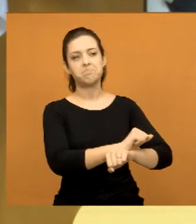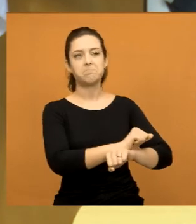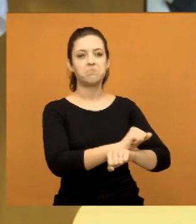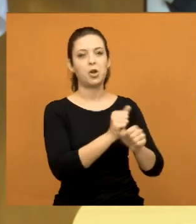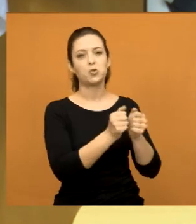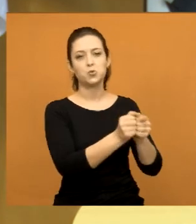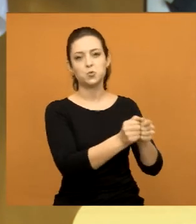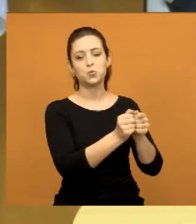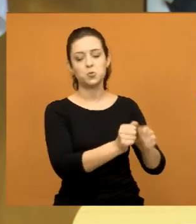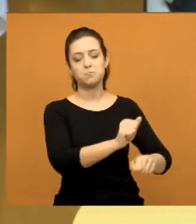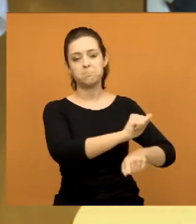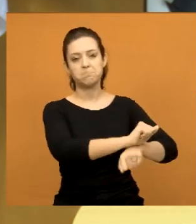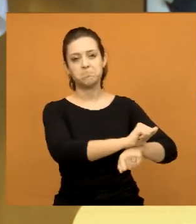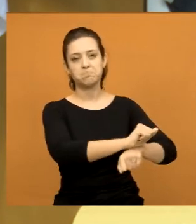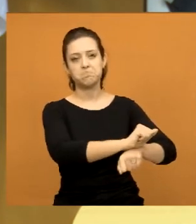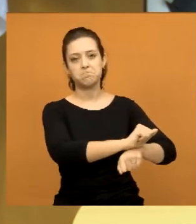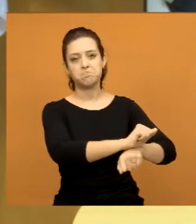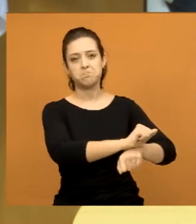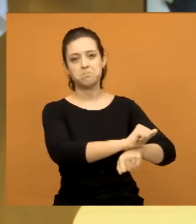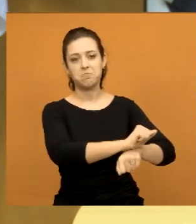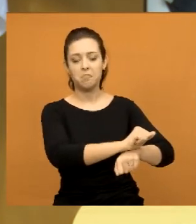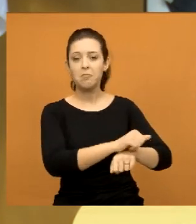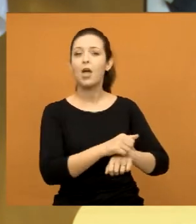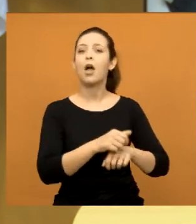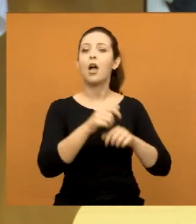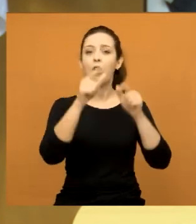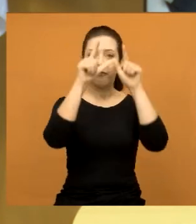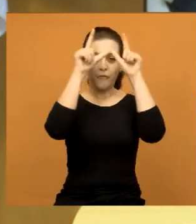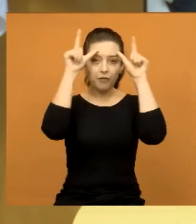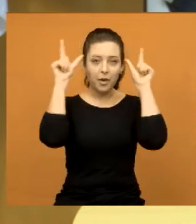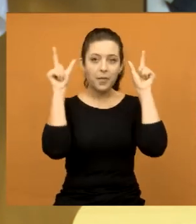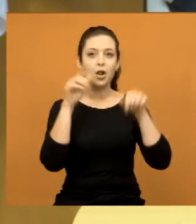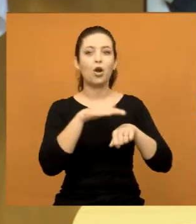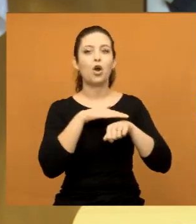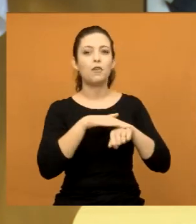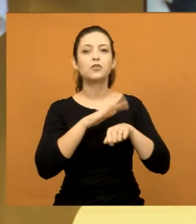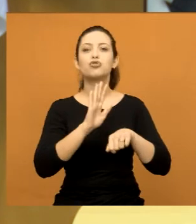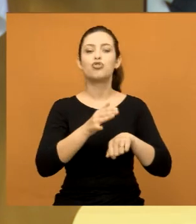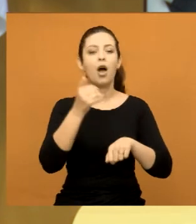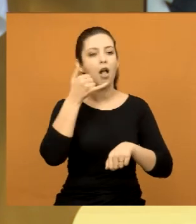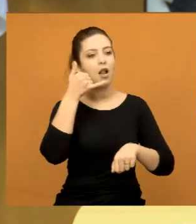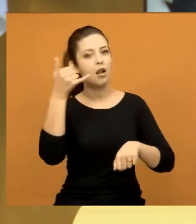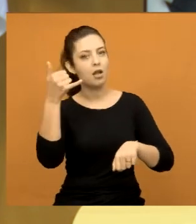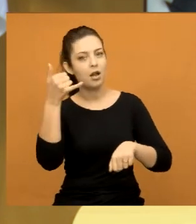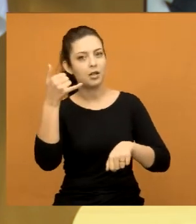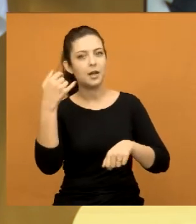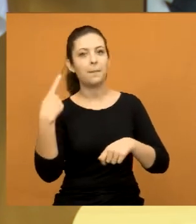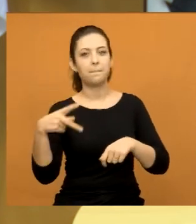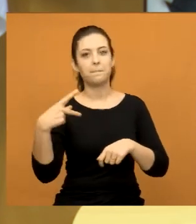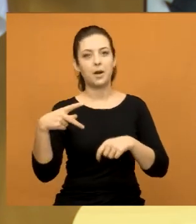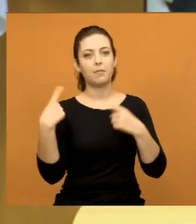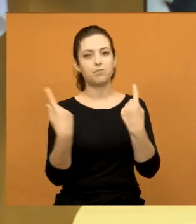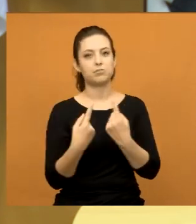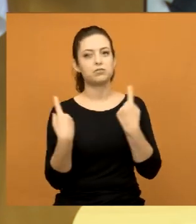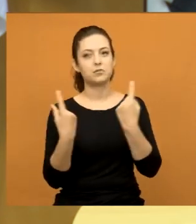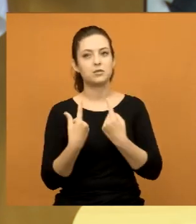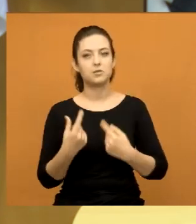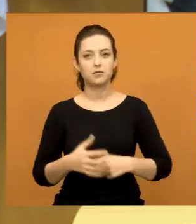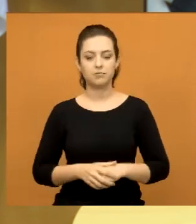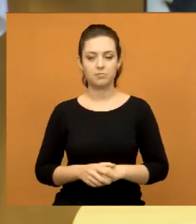junto com ela esperando. Falei com a enfermeira, eu já tinha ligado para a ambulância.